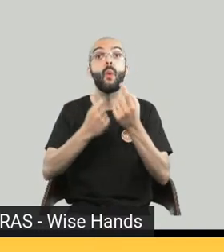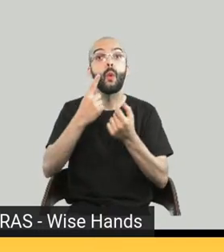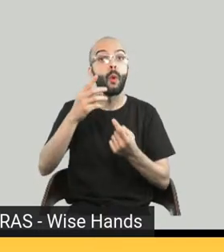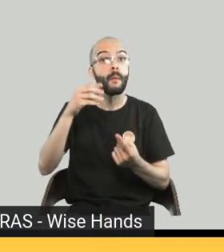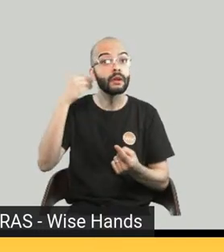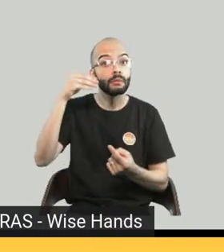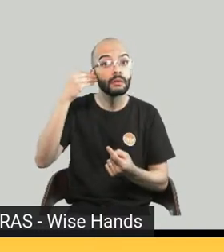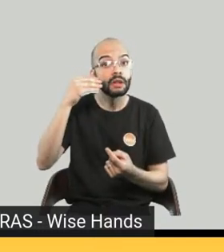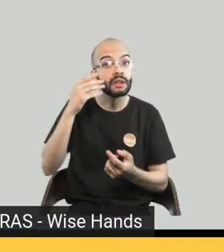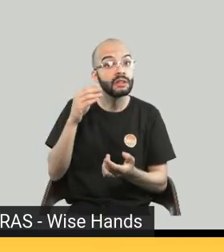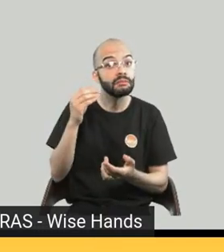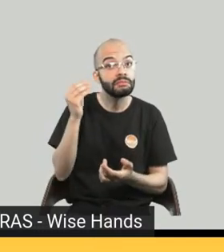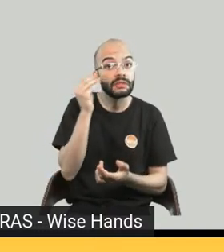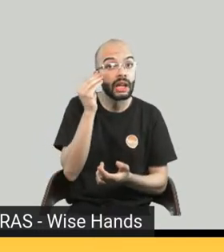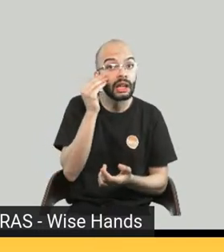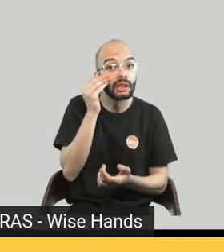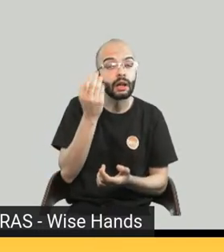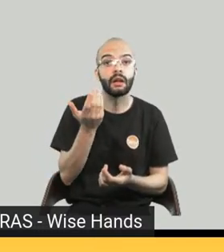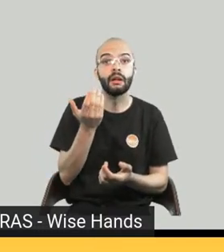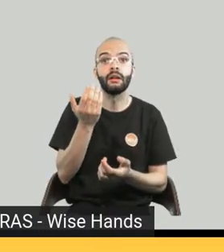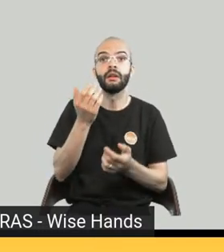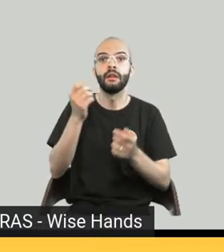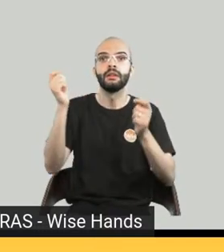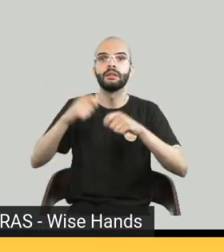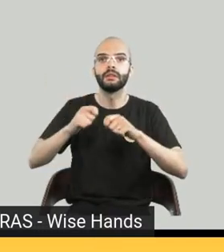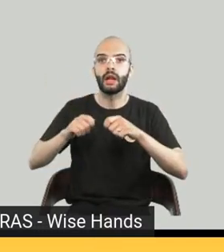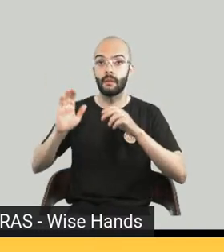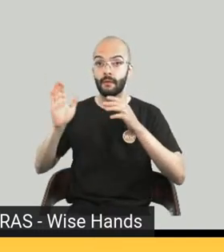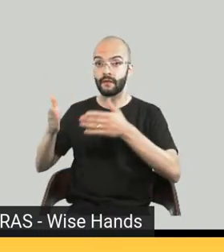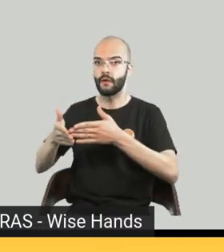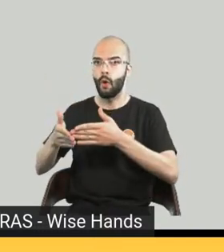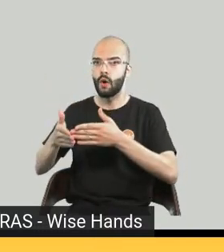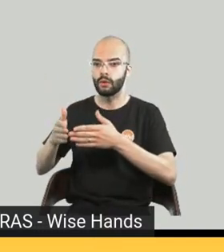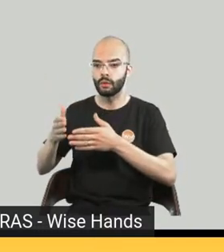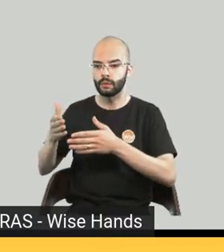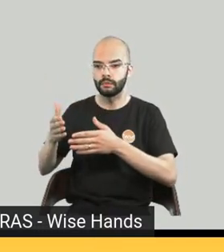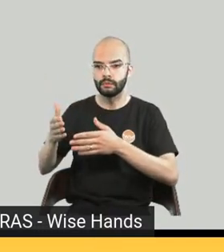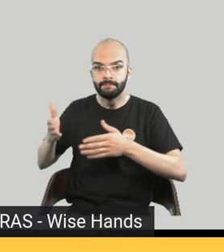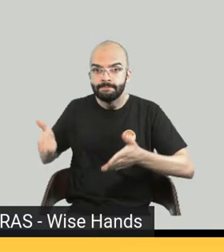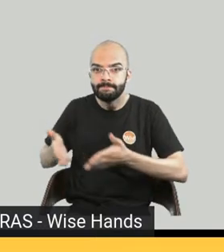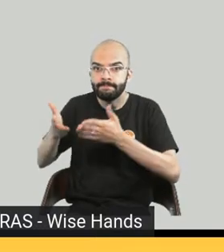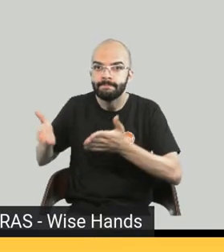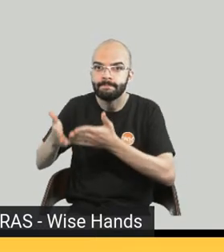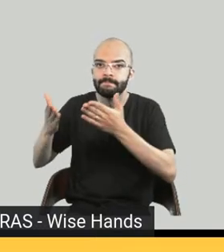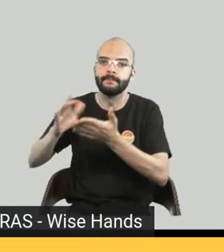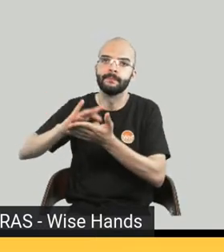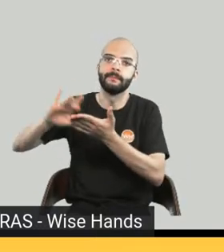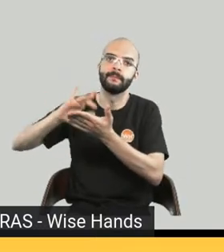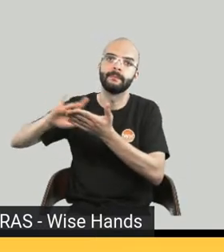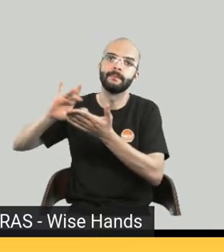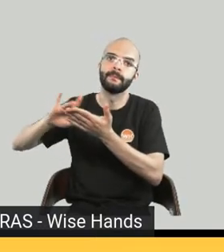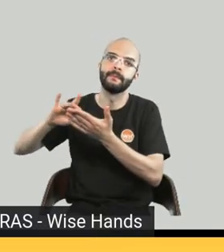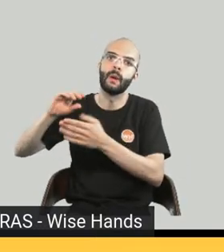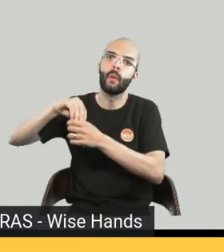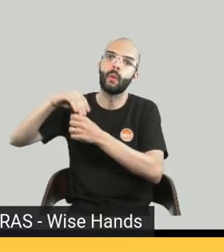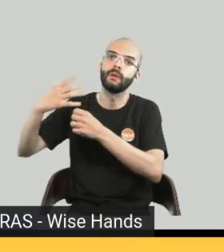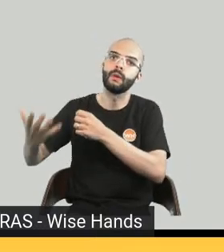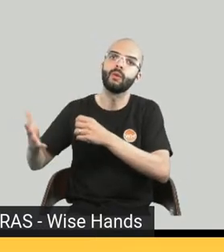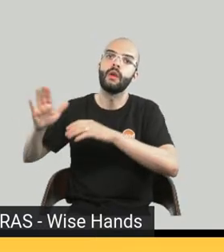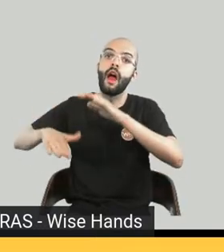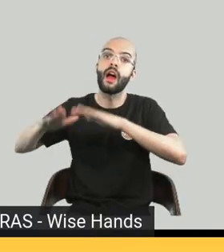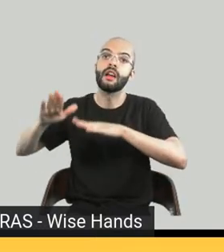explorar recursos específicos do digital para incluir conteúdos que talvez não coubessem no livro tradicional.